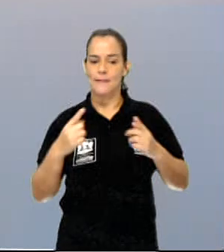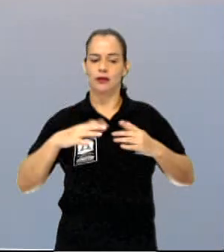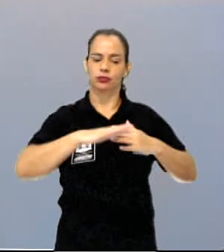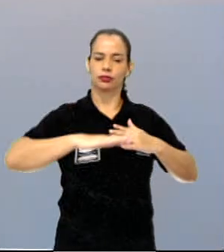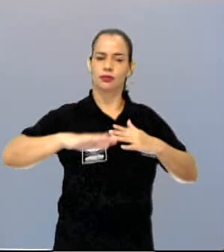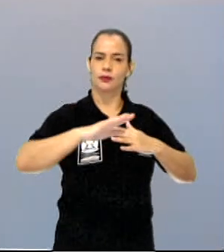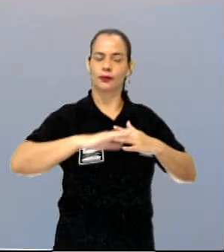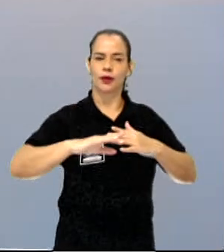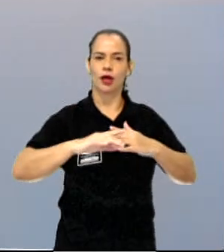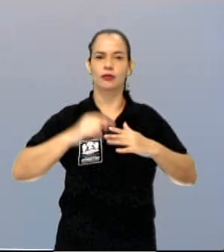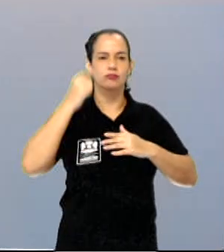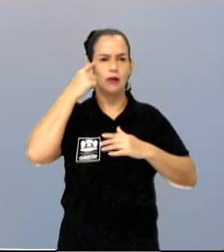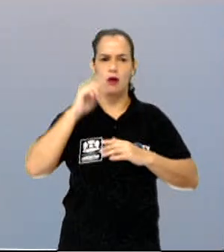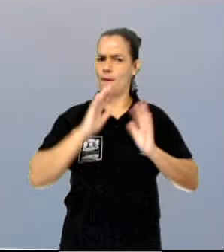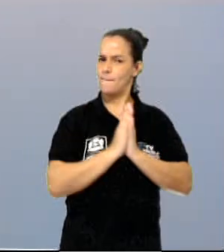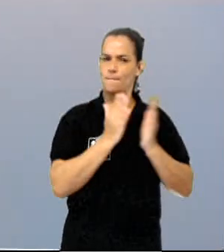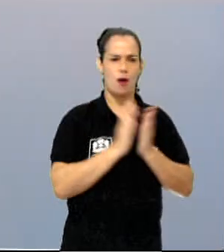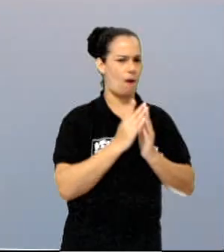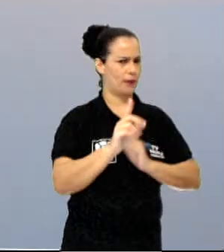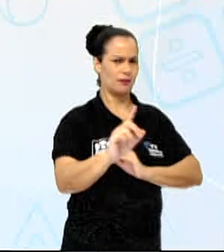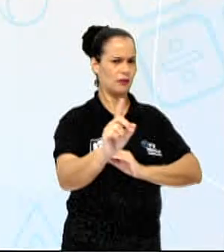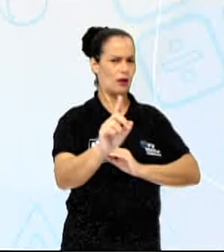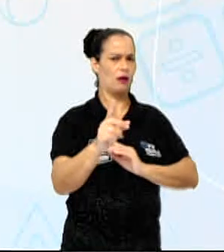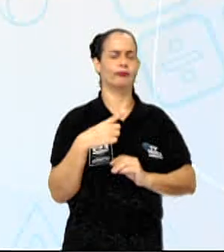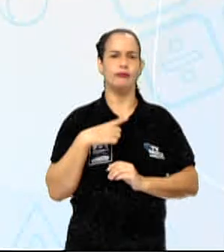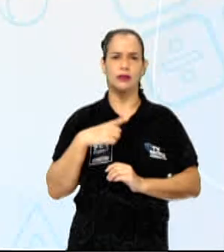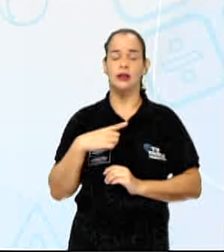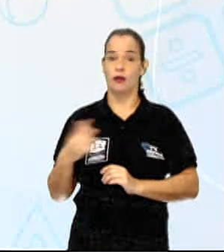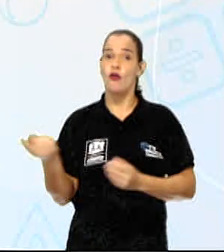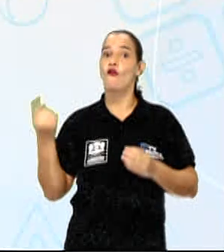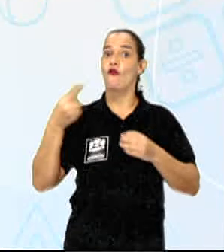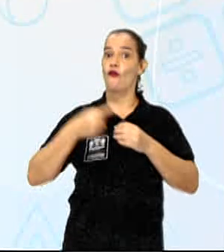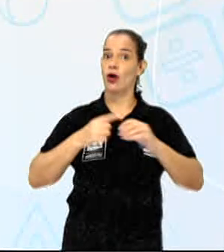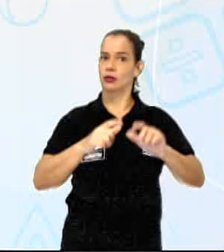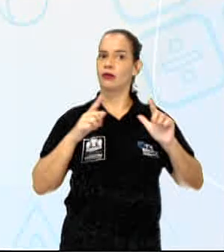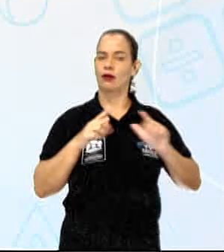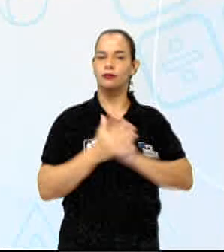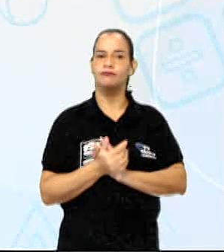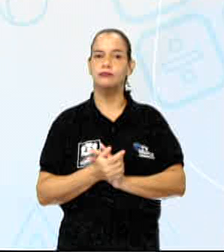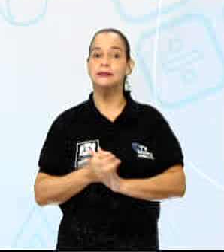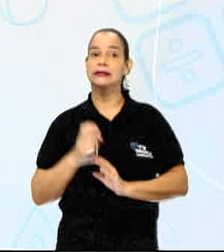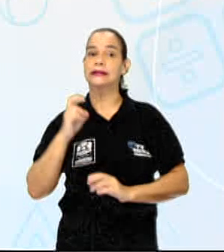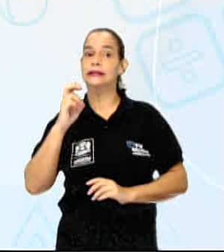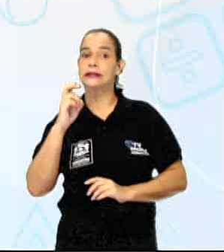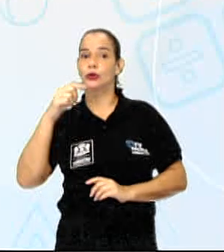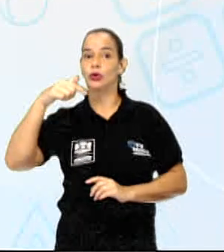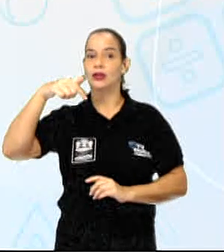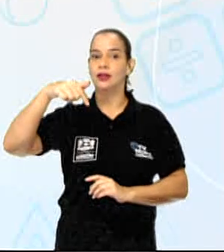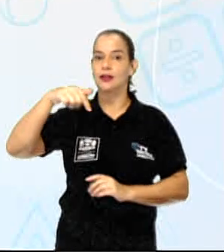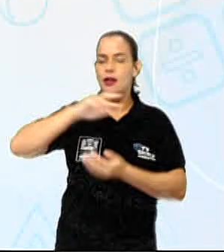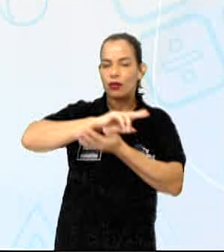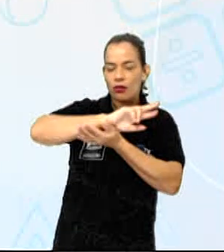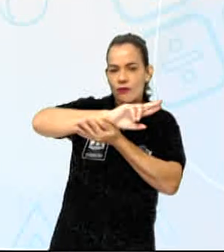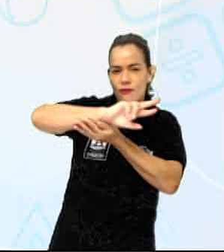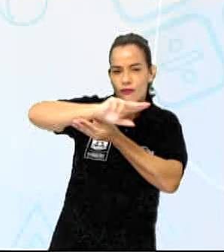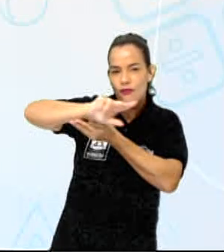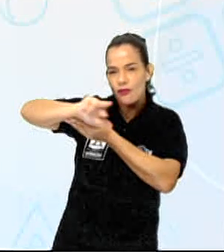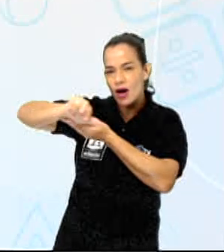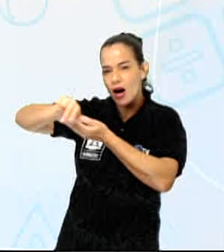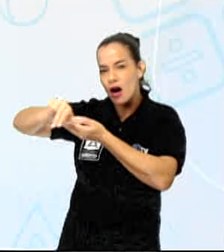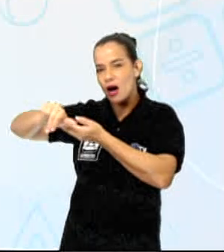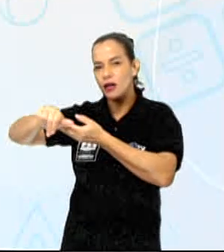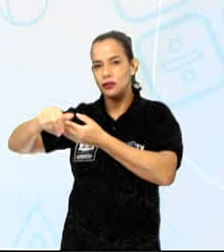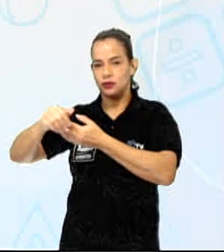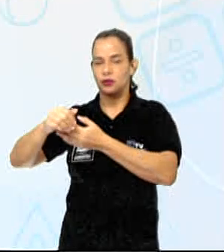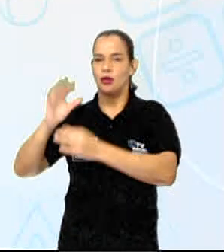ao contrário do que se pensa, ela não é pobre. Olha lá, 50... Bota na tela. 57 espécies diferentes em 1 metro